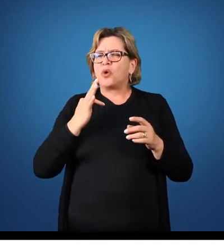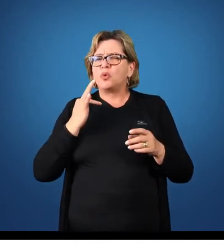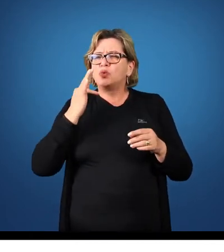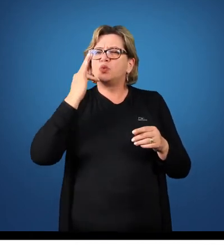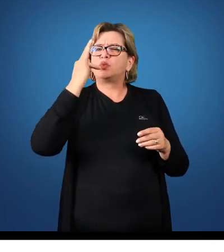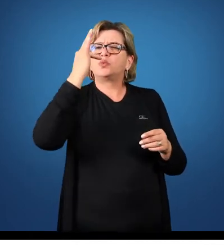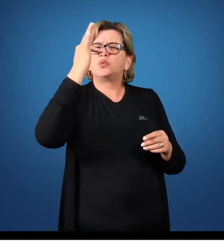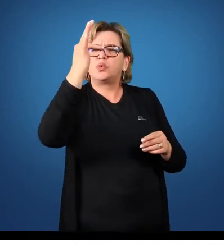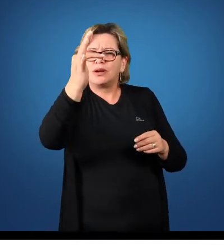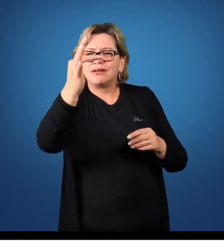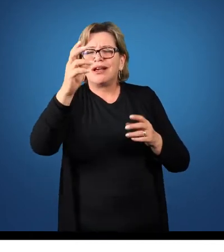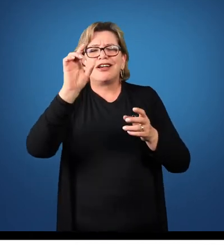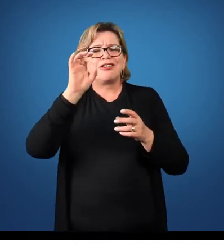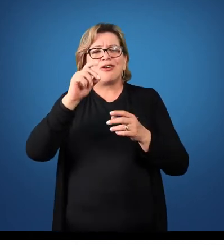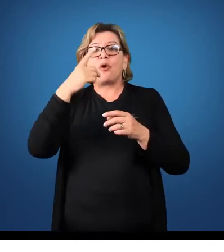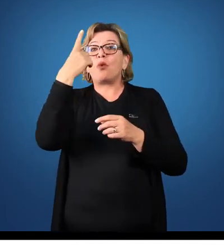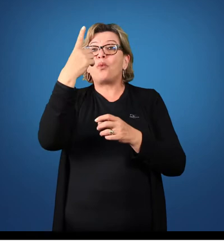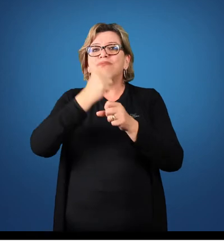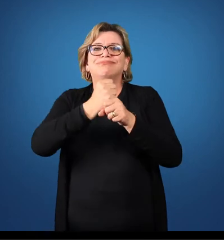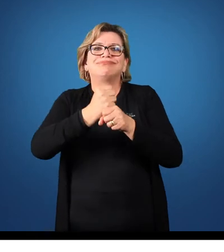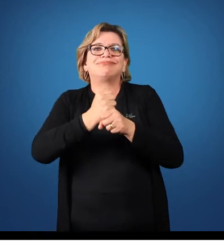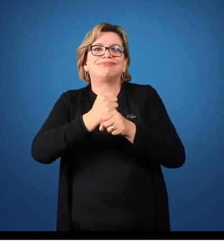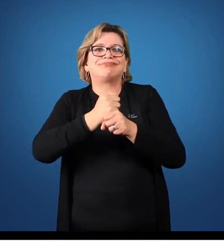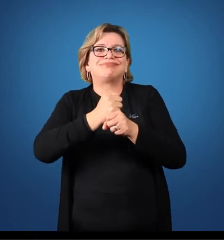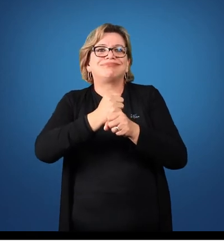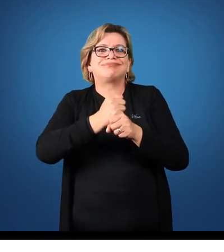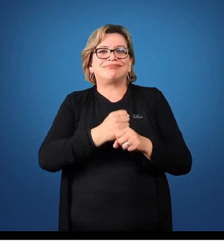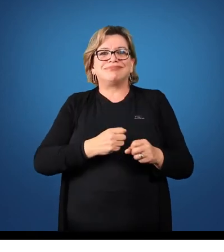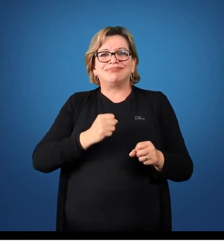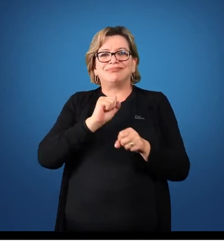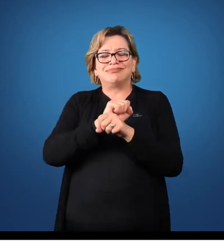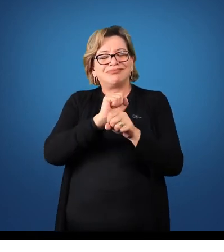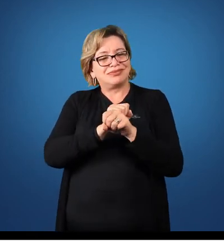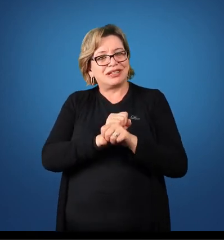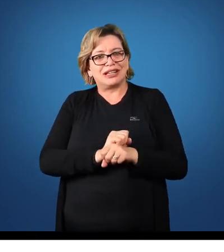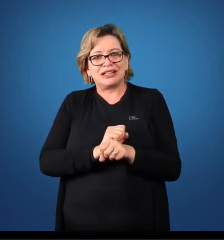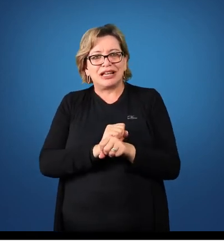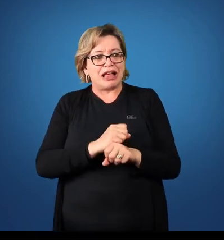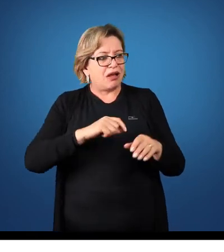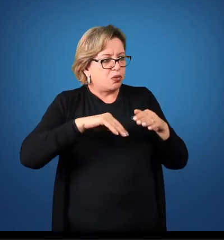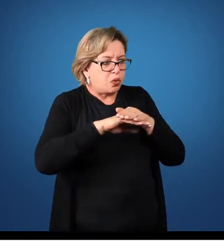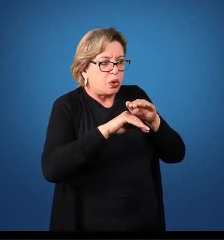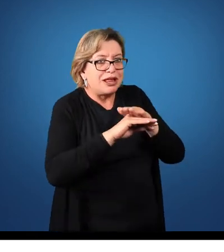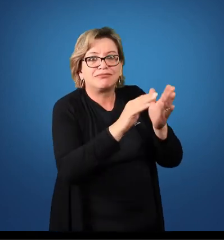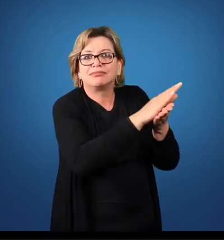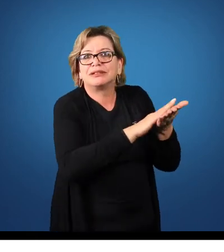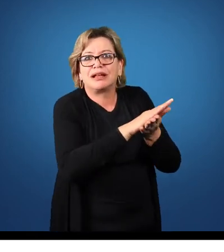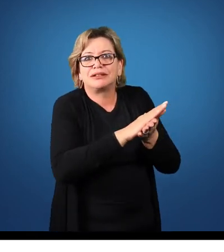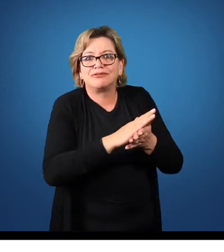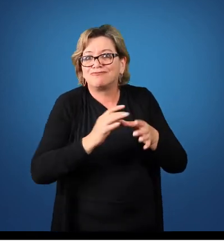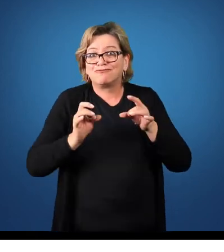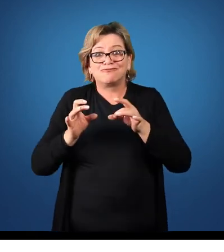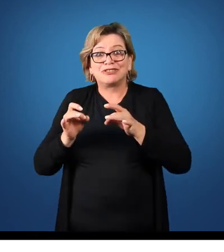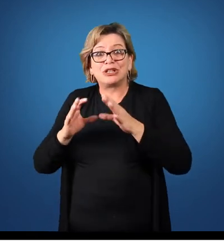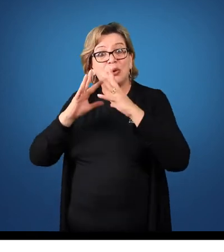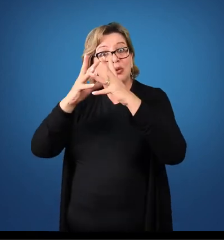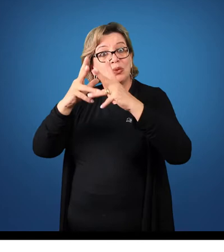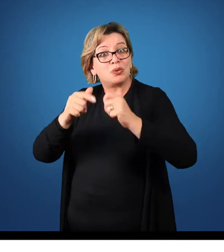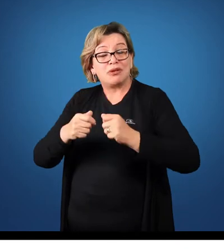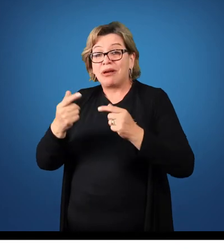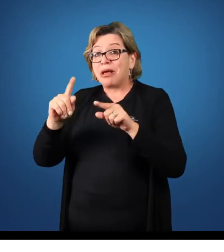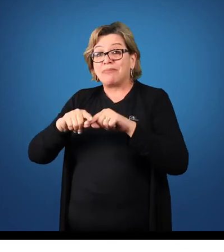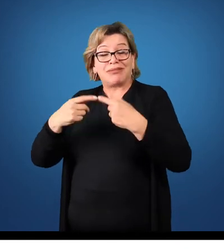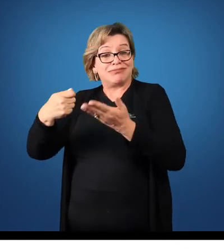receber só em janeiro do ano subsequente. Ela não tem nada em estoque. Ela vendeu tudo, mas não